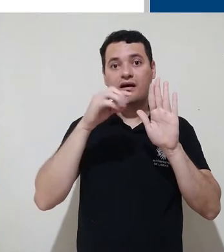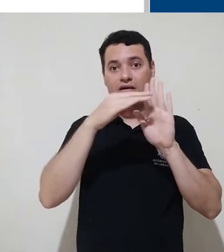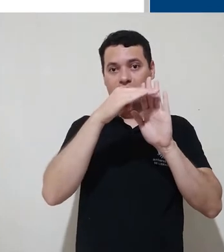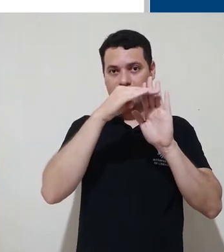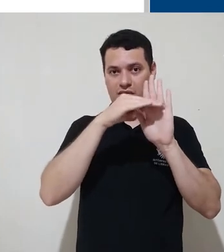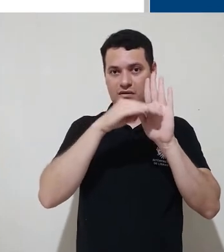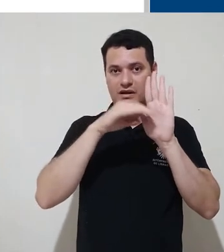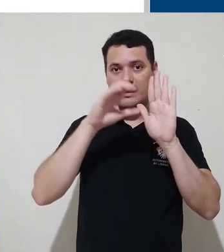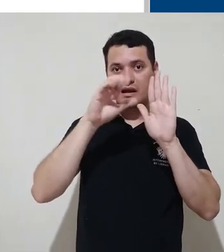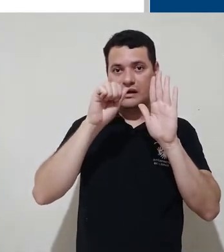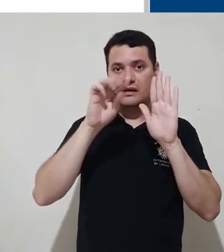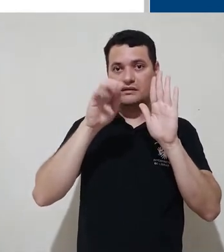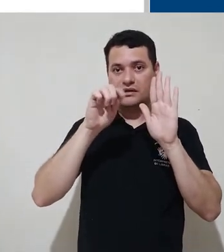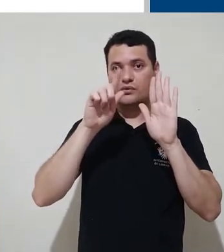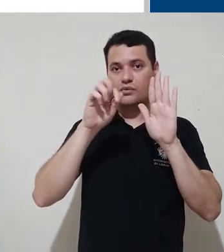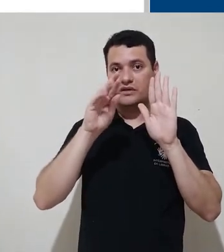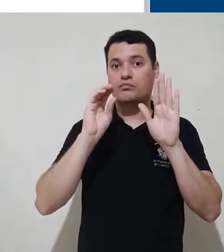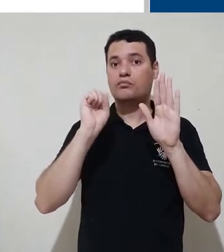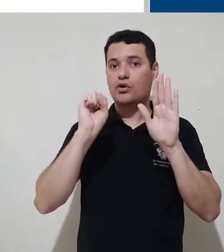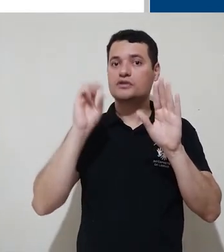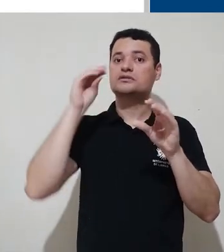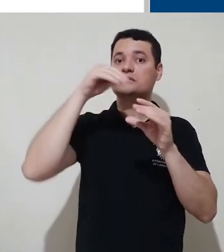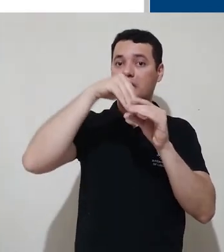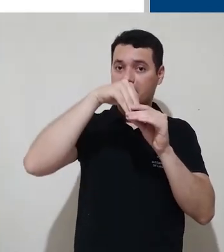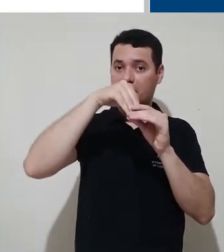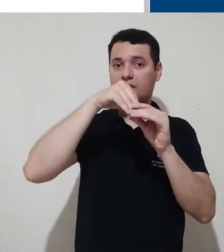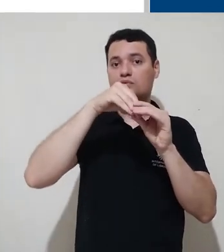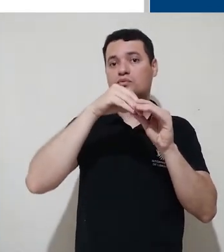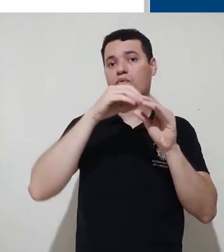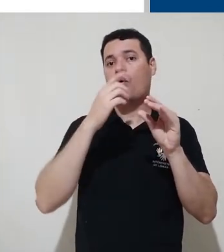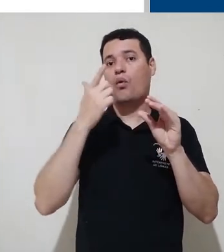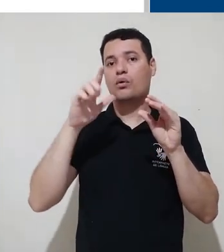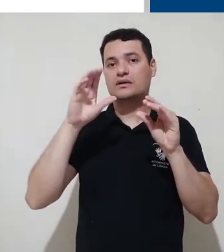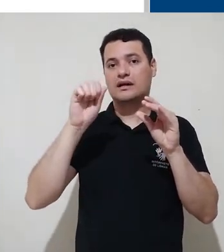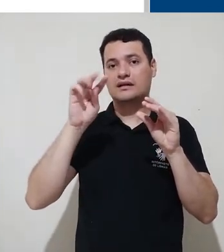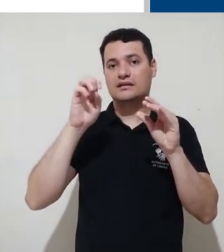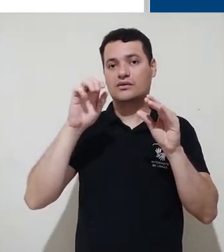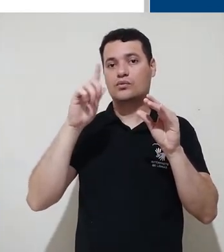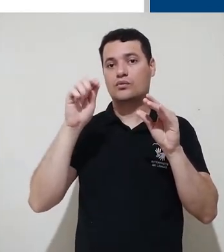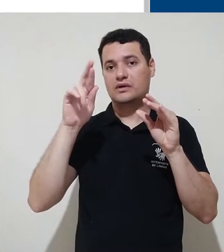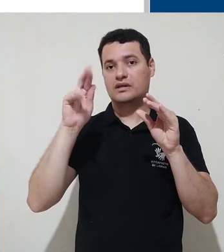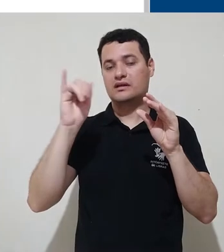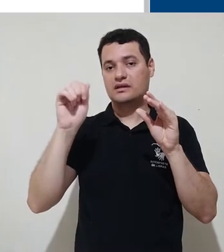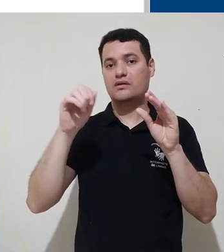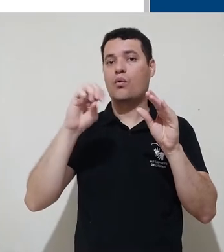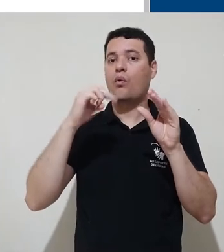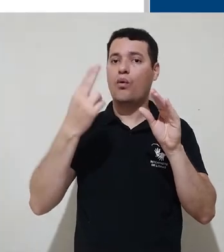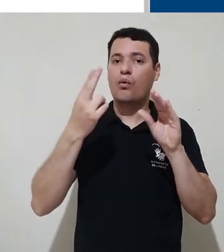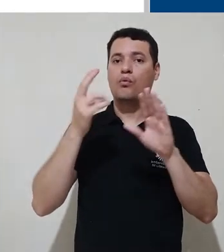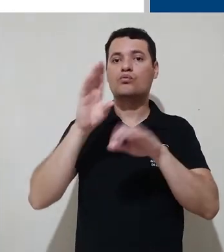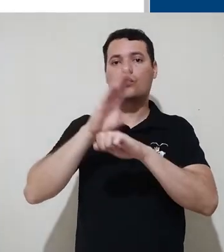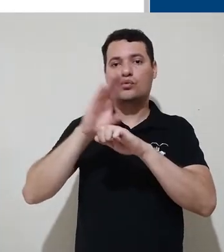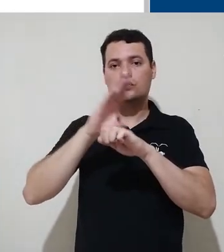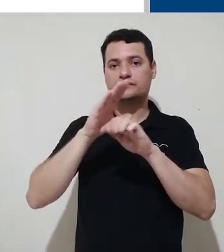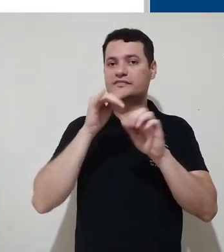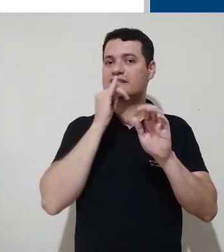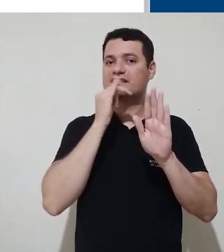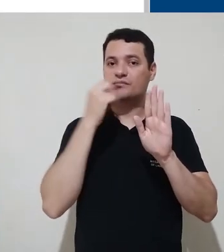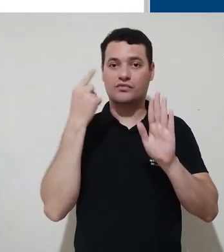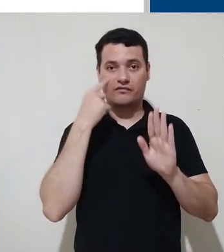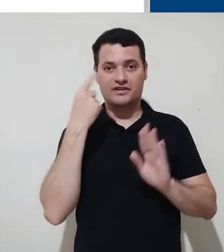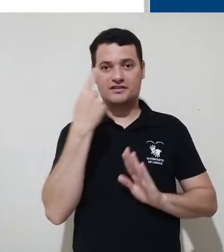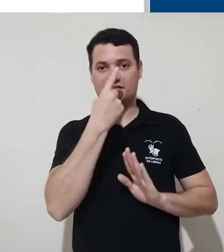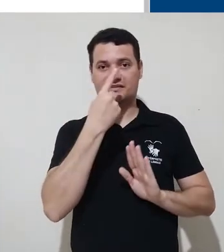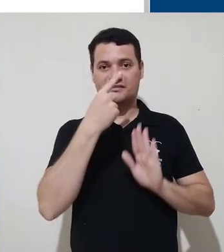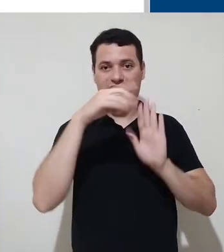podem conter outras categorias dentro dela ou podem conter cursos. Quando eu clico em expandir essa categoria aqui, por exemplo,